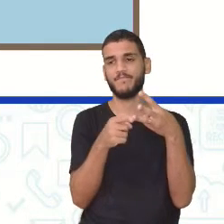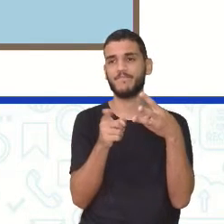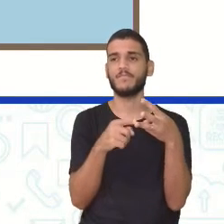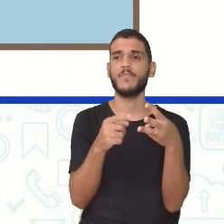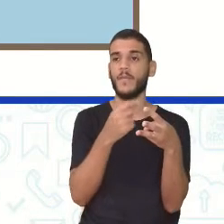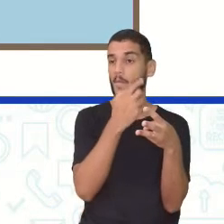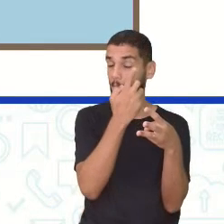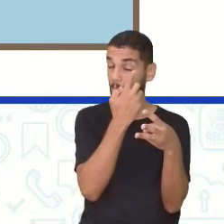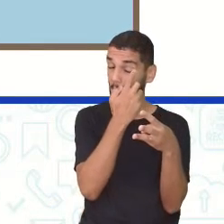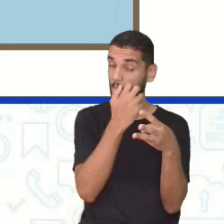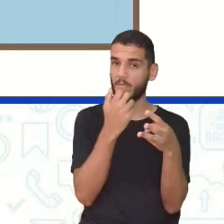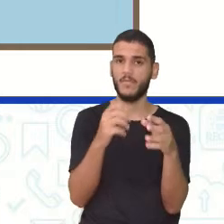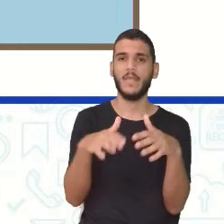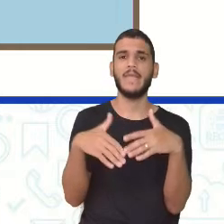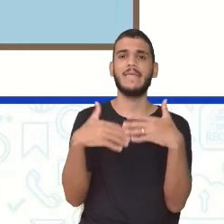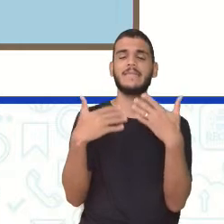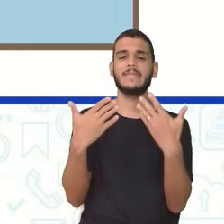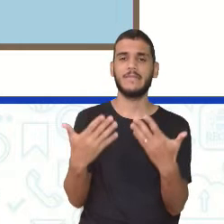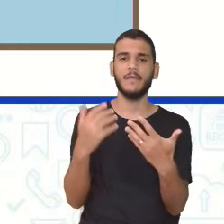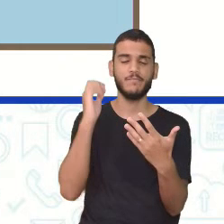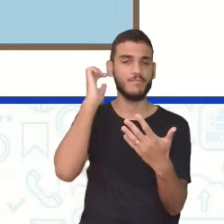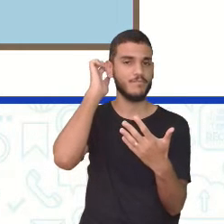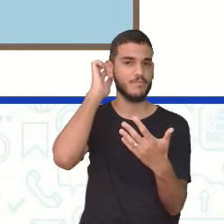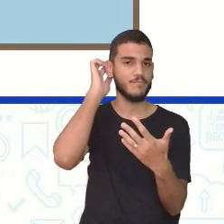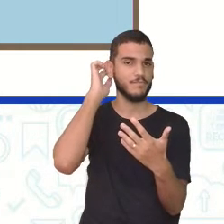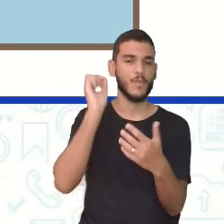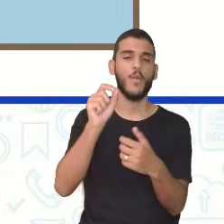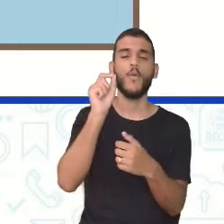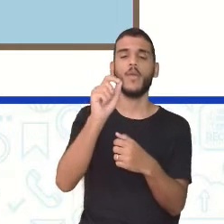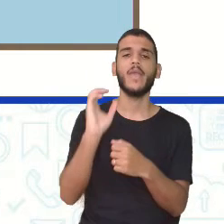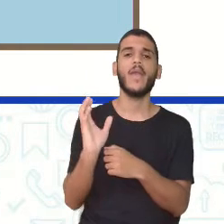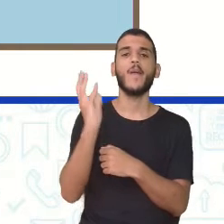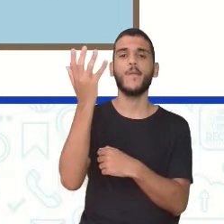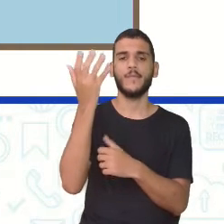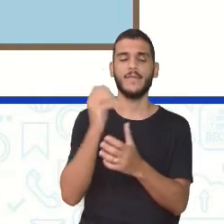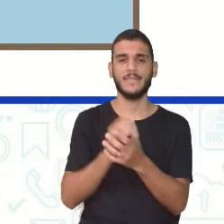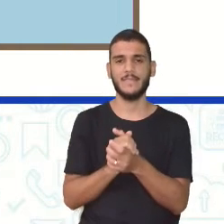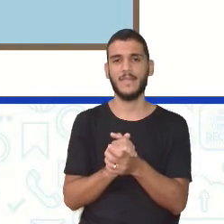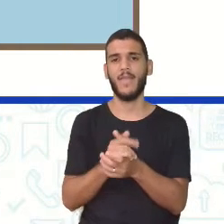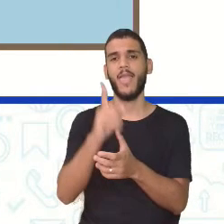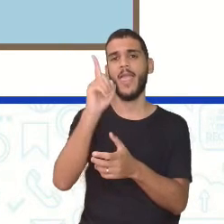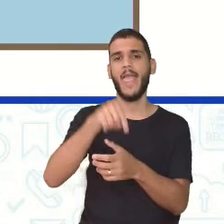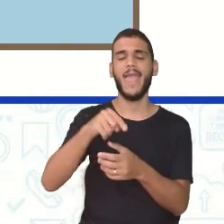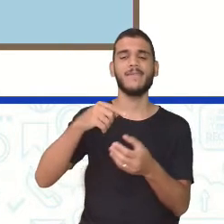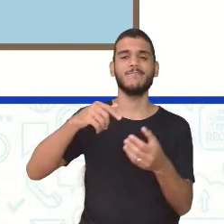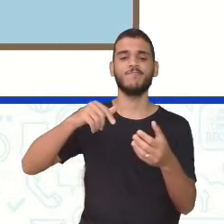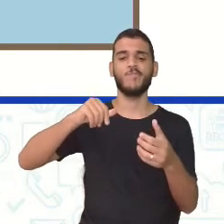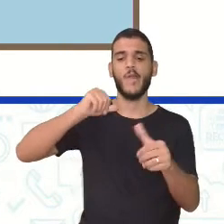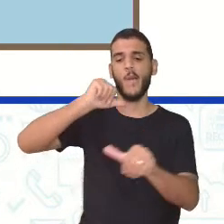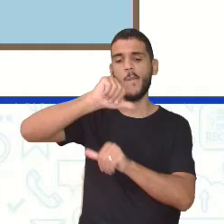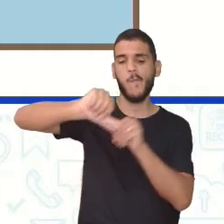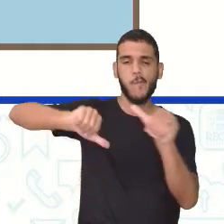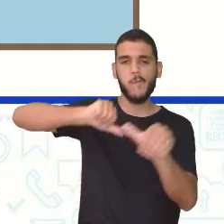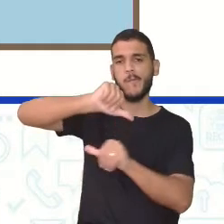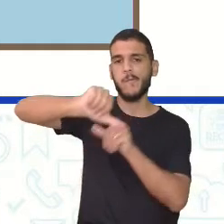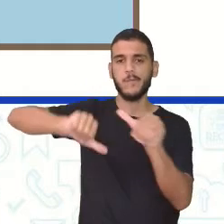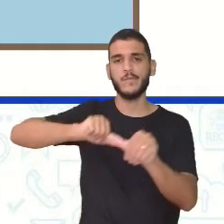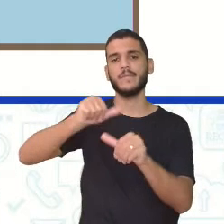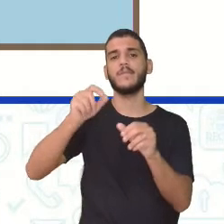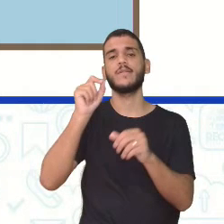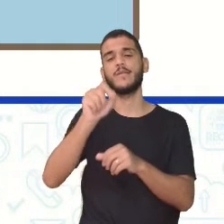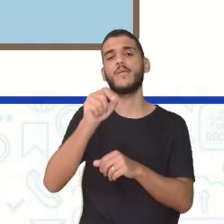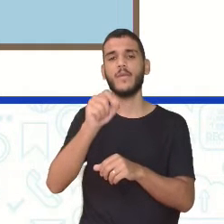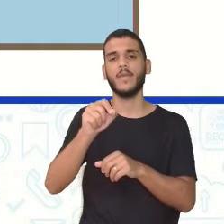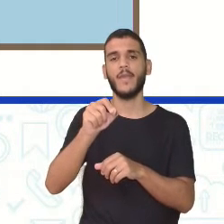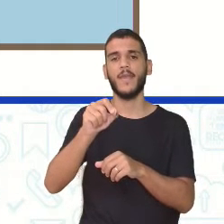Os elementos motivadores desses problemas são questões relacionadas à intensa modificação do espaço natural pelas